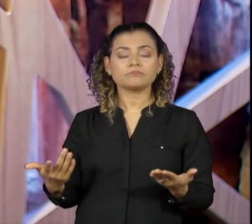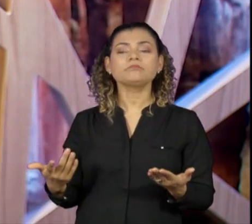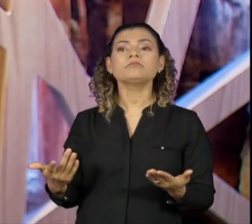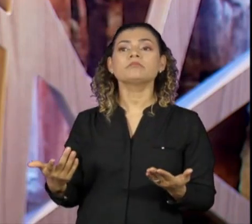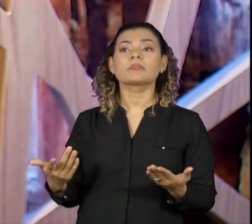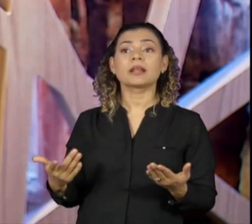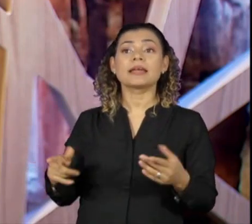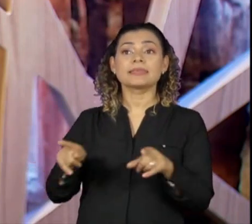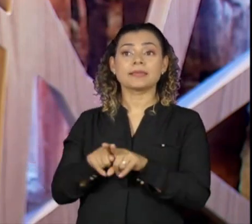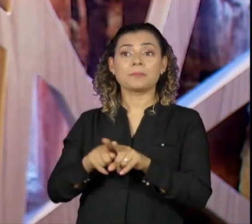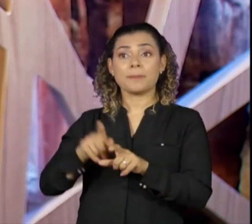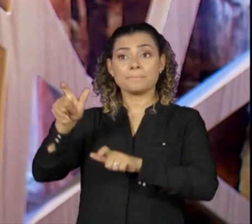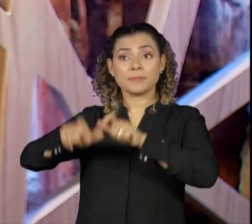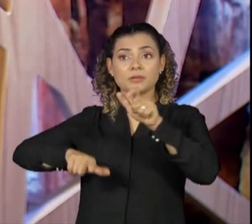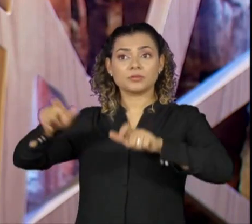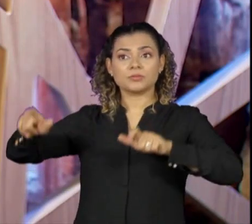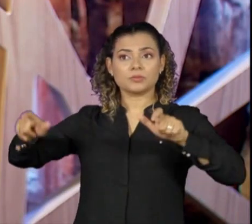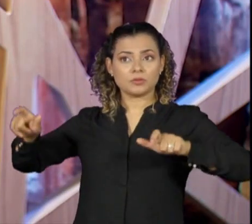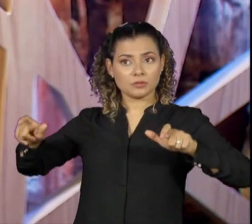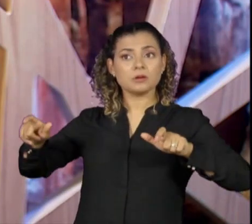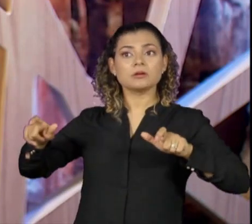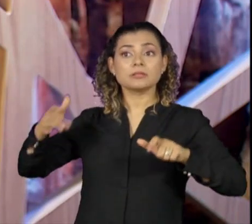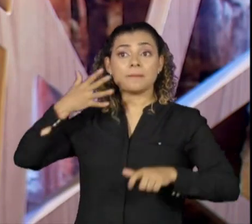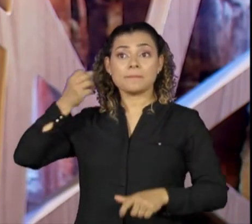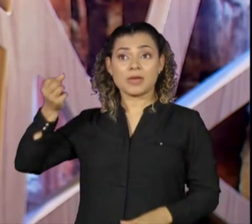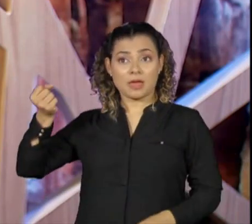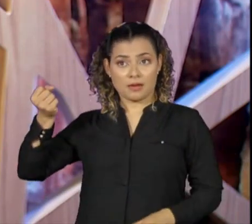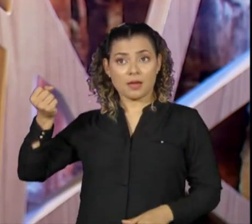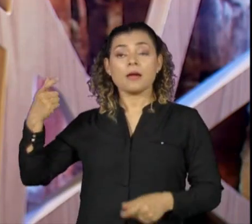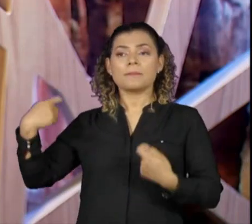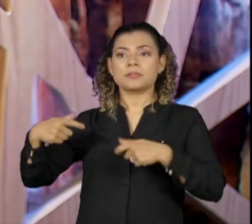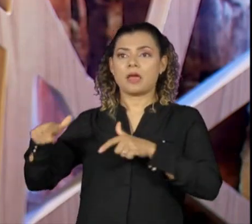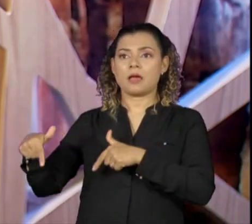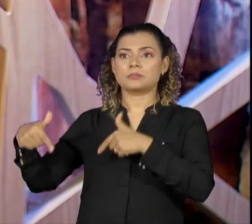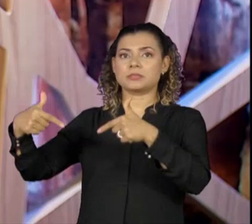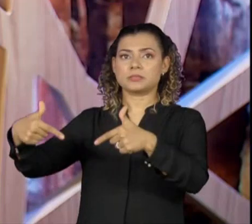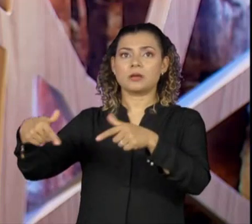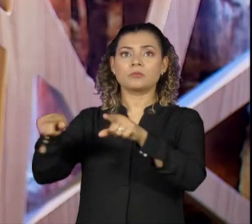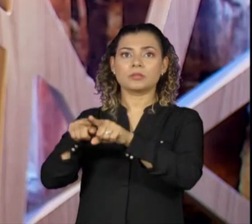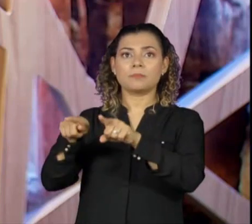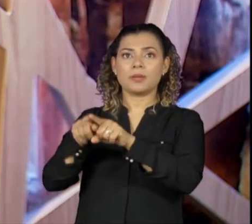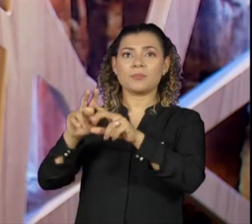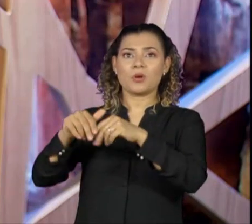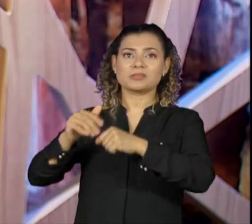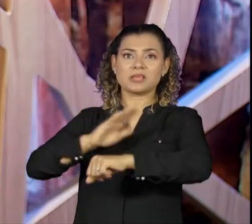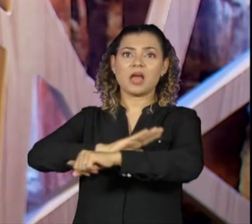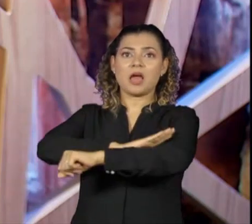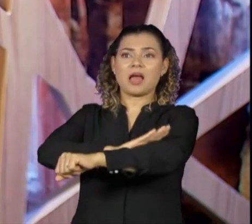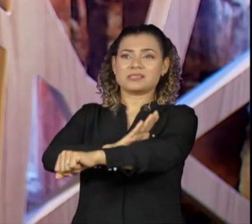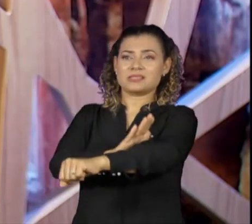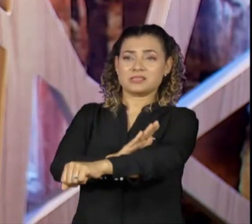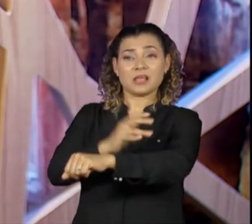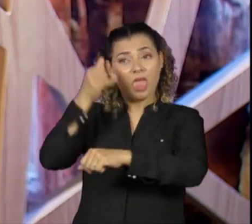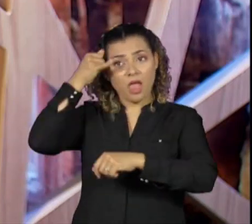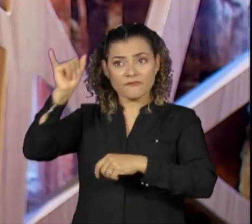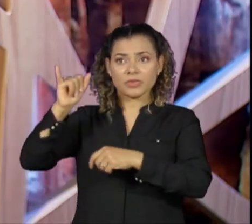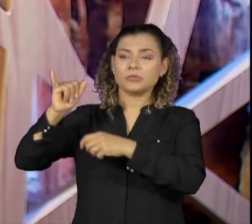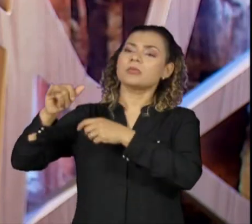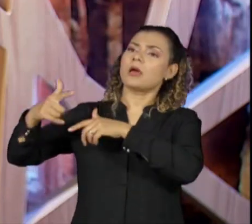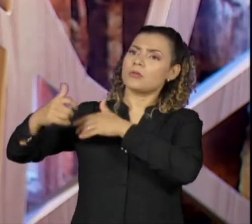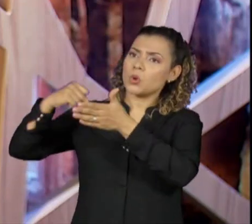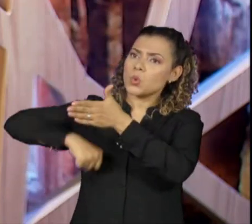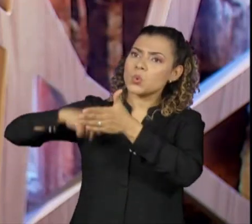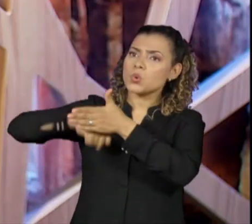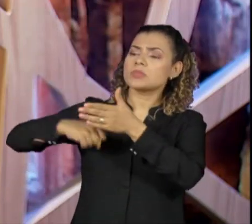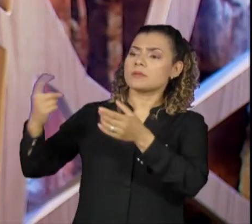como as pessoas brancas precisam se envolver na luta antirracista, os homens também precisam se envolver na